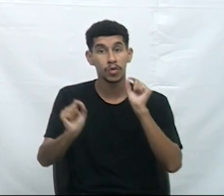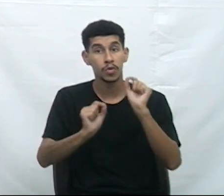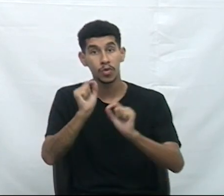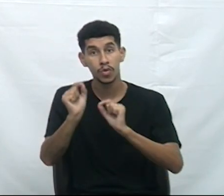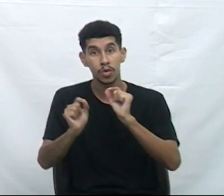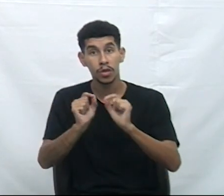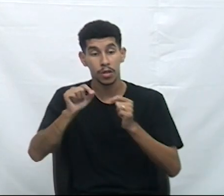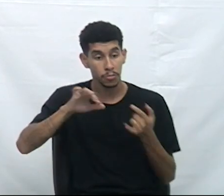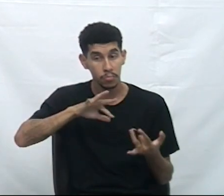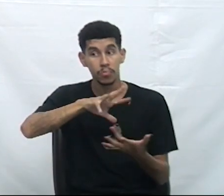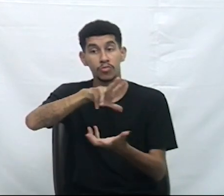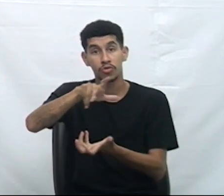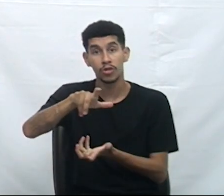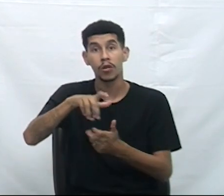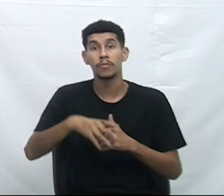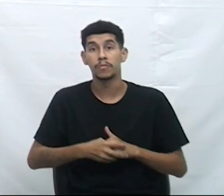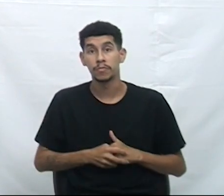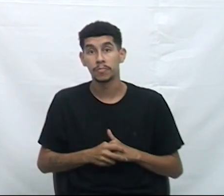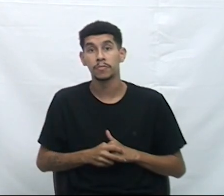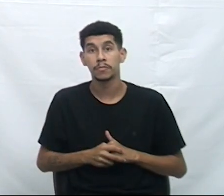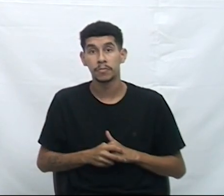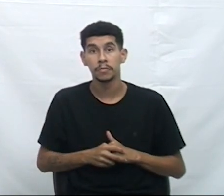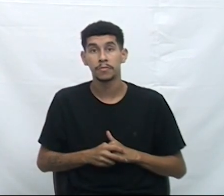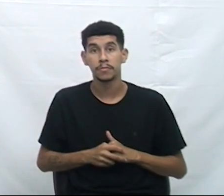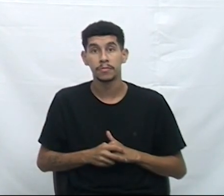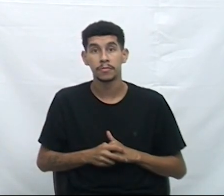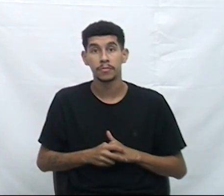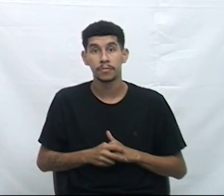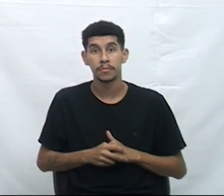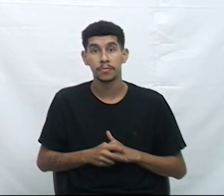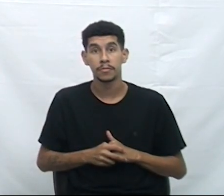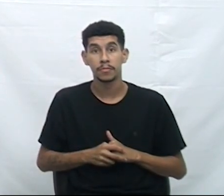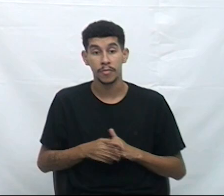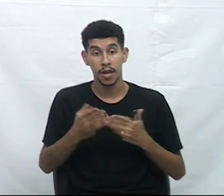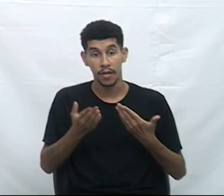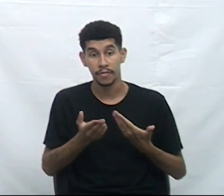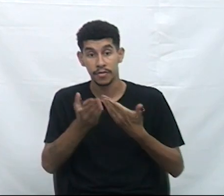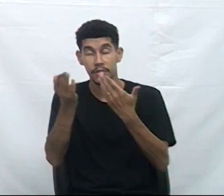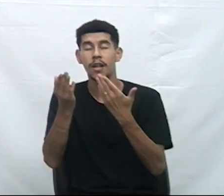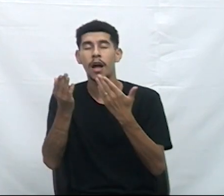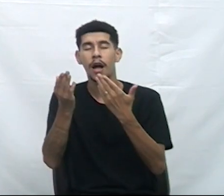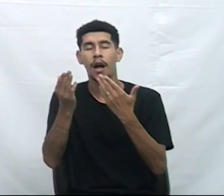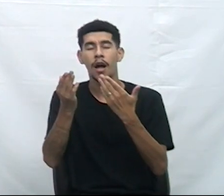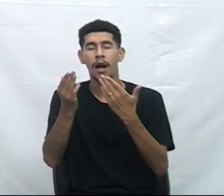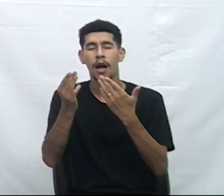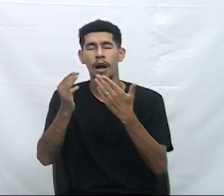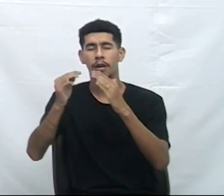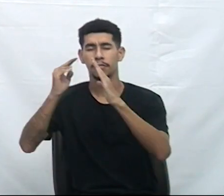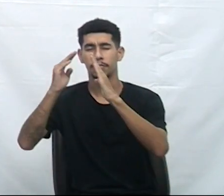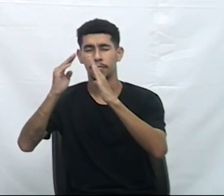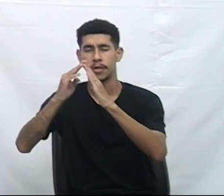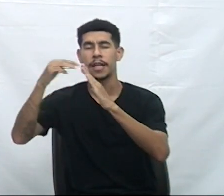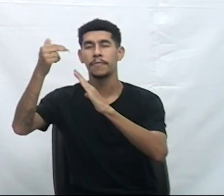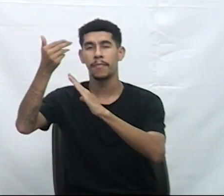internacional. A visita à Embaixada Brasileira, em Zagreb,